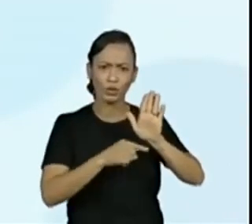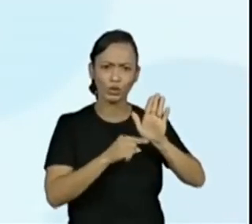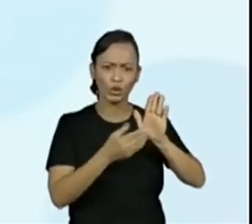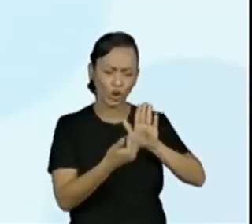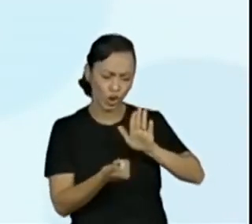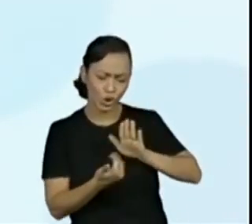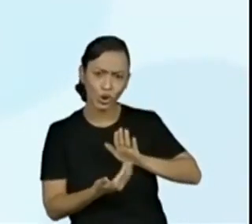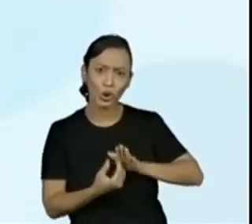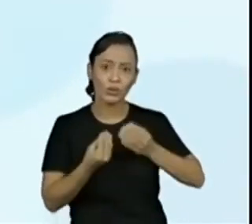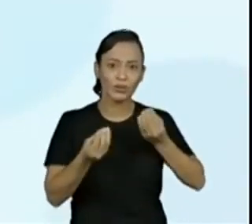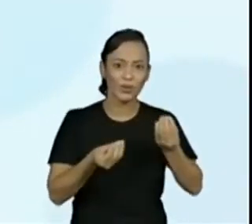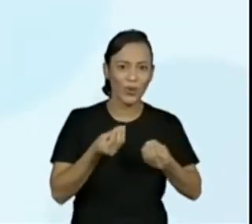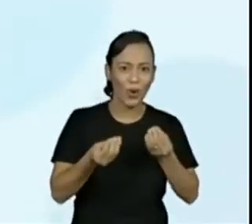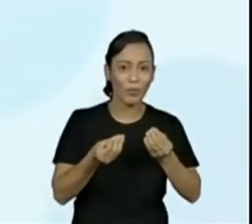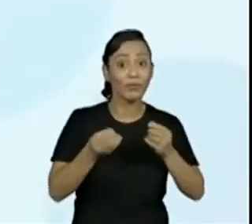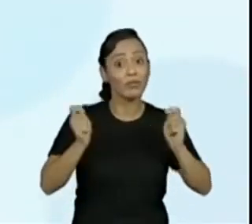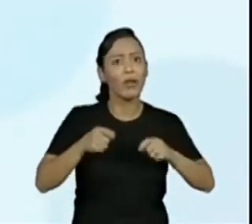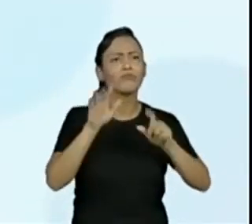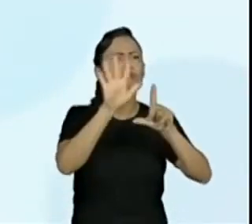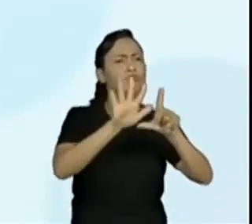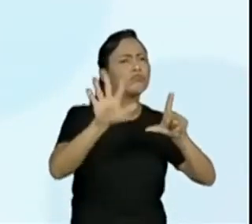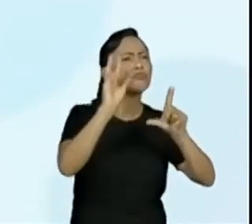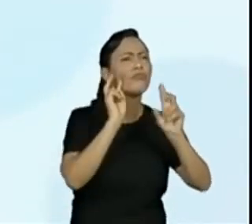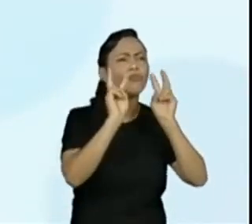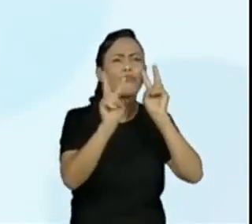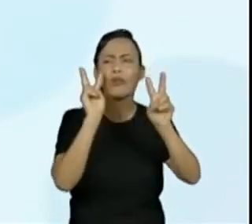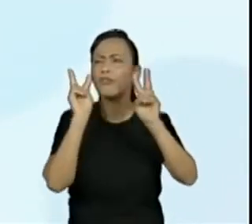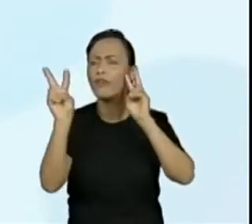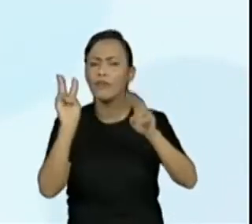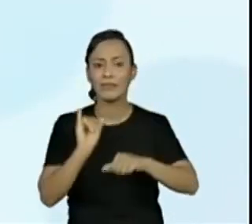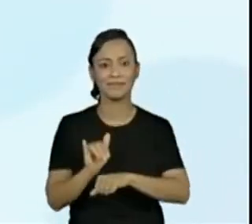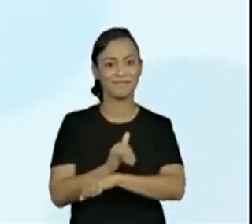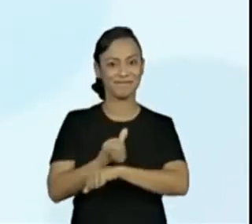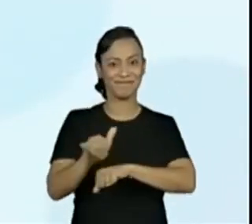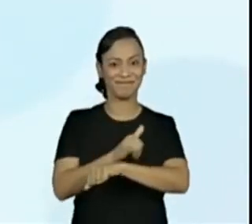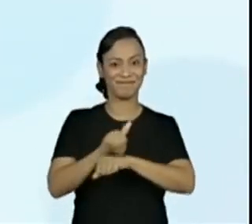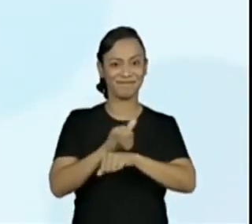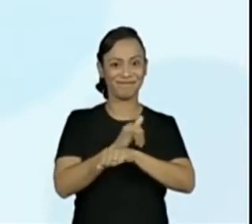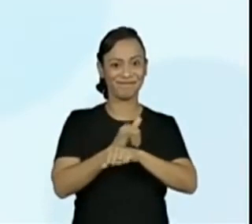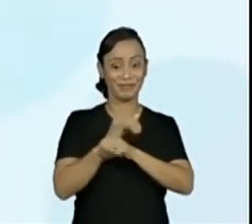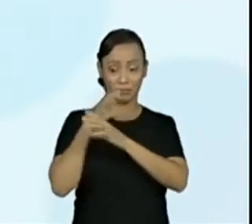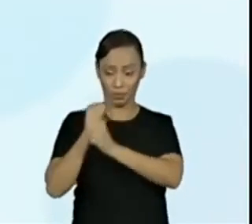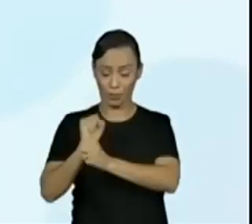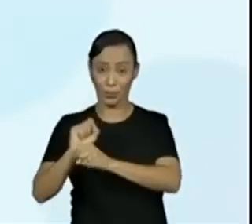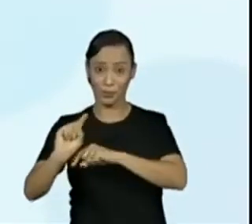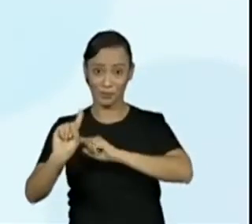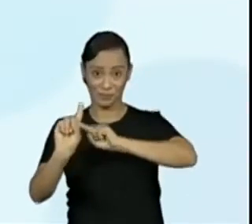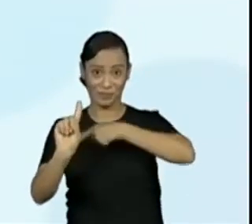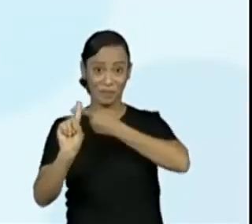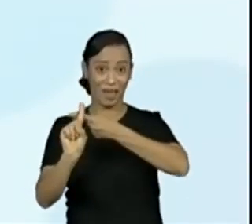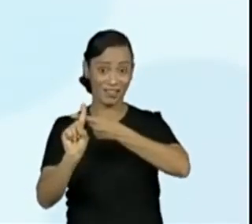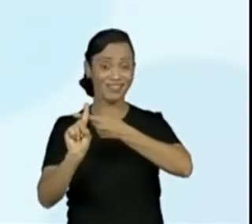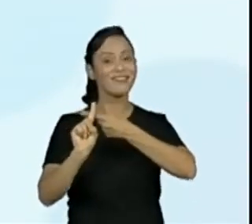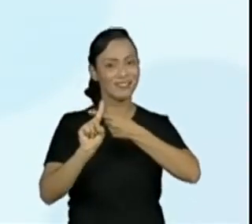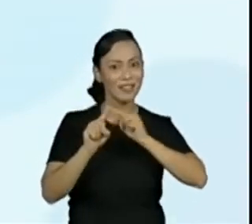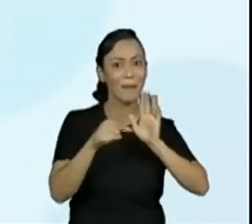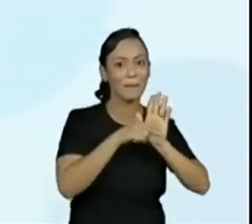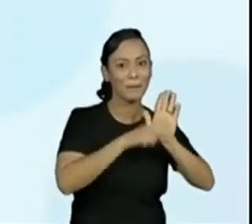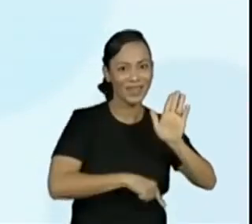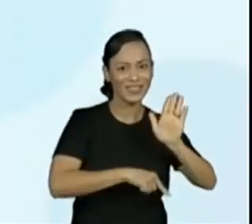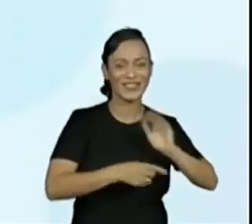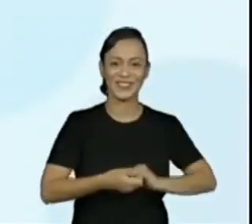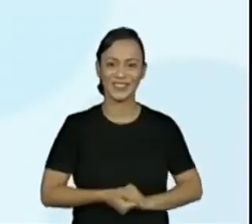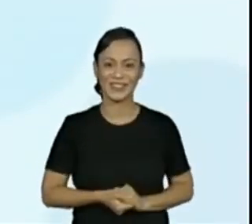imagens e ou material manipulável, utilizando estratégias e formas de registros pessoais. Só